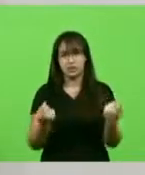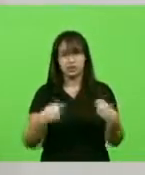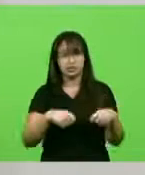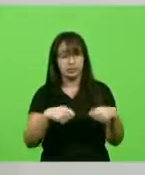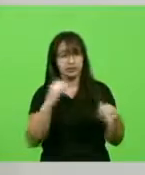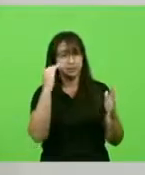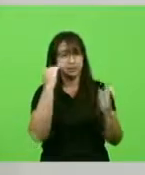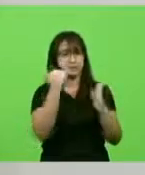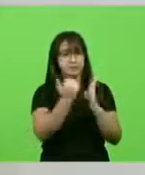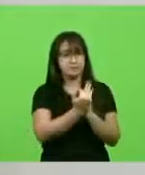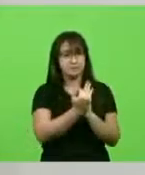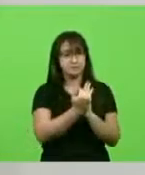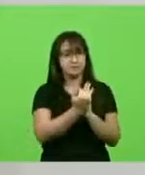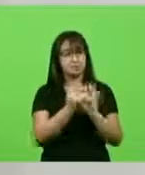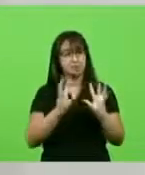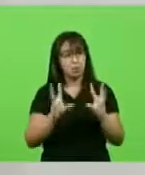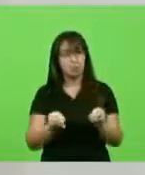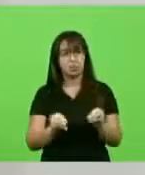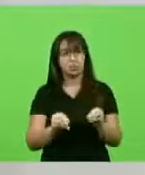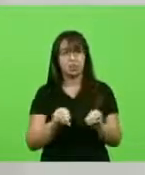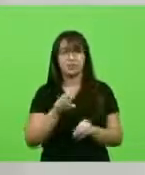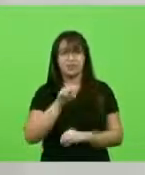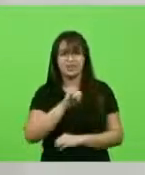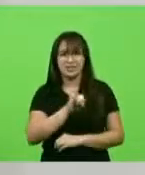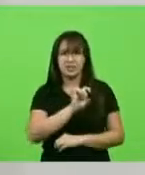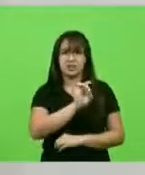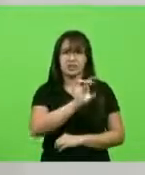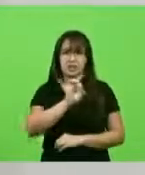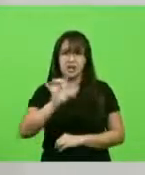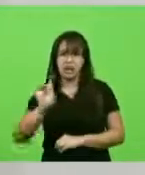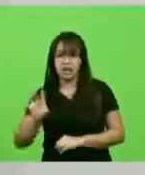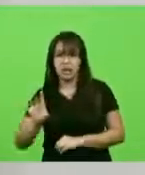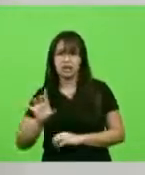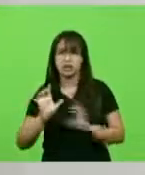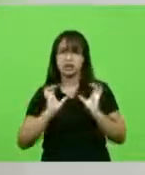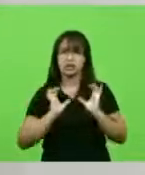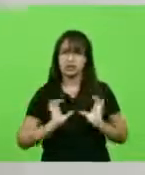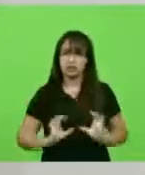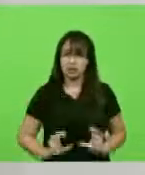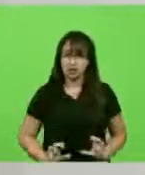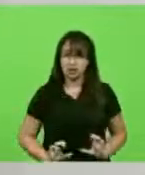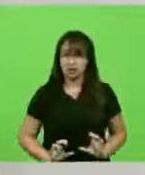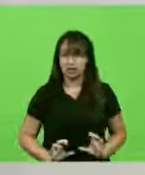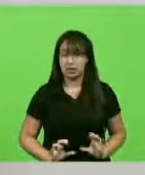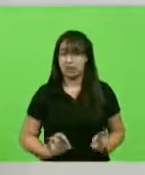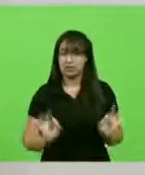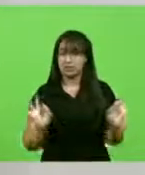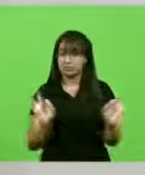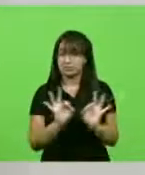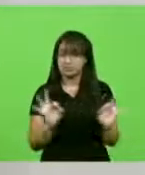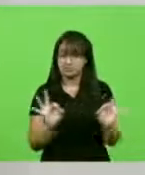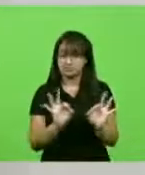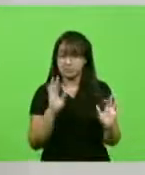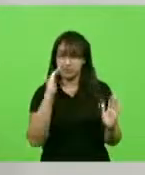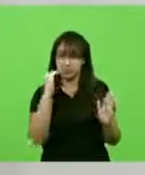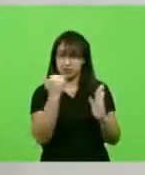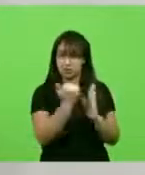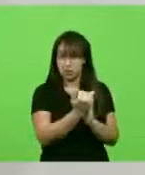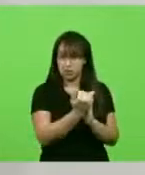Se cada um de nós, se cada cidadão não cumprir